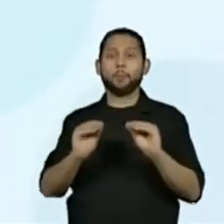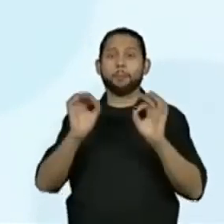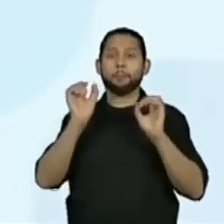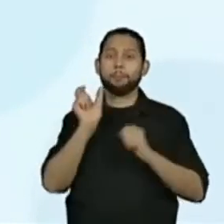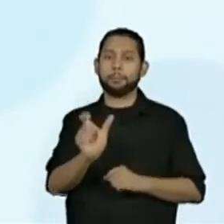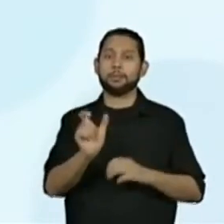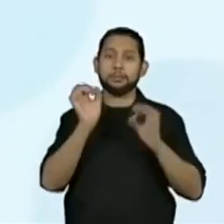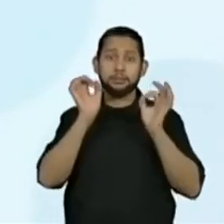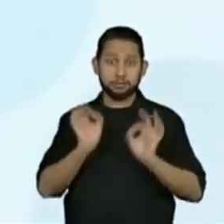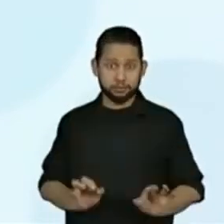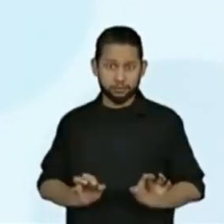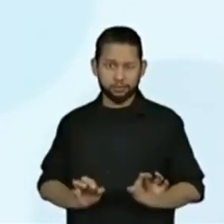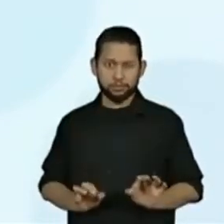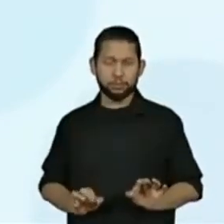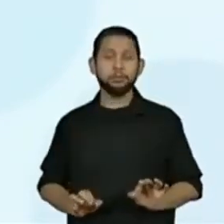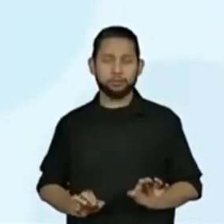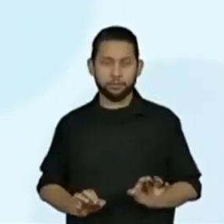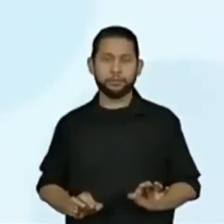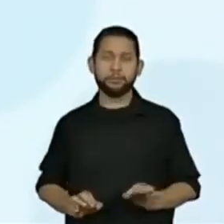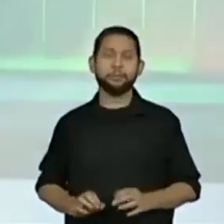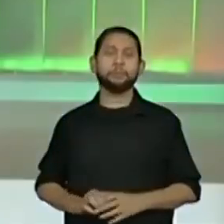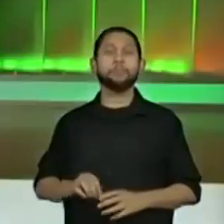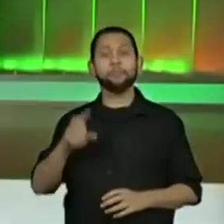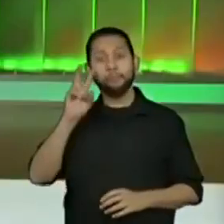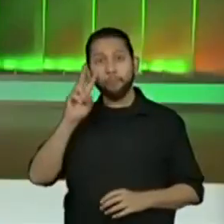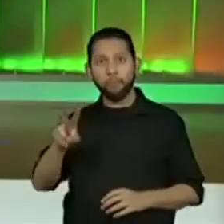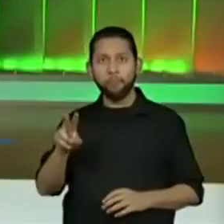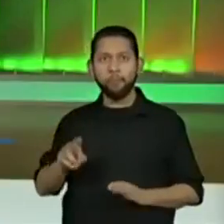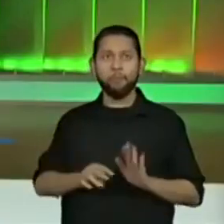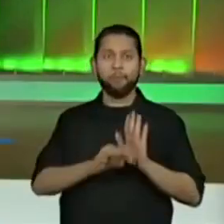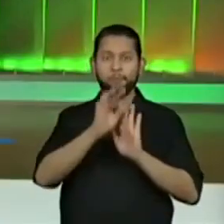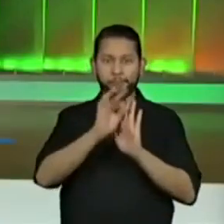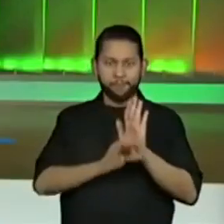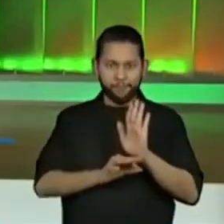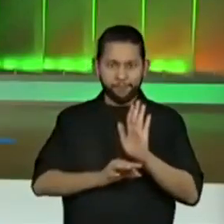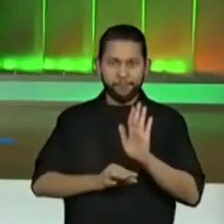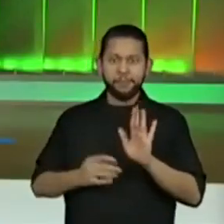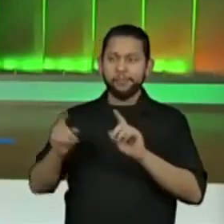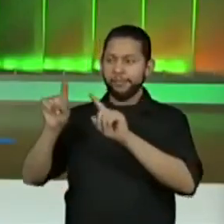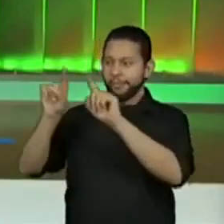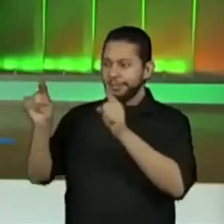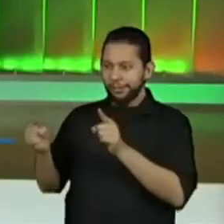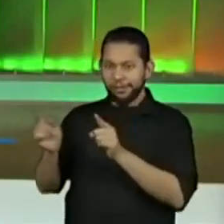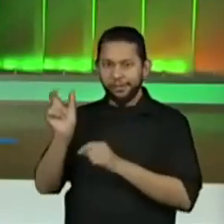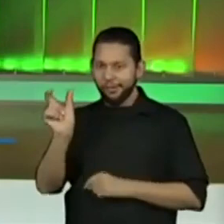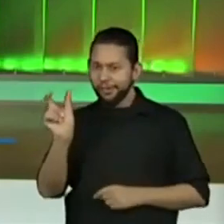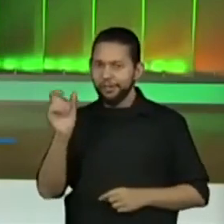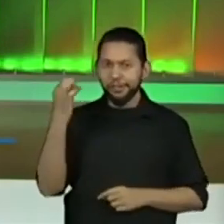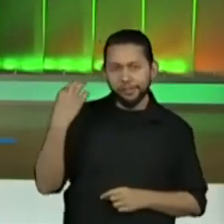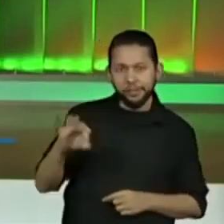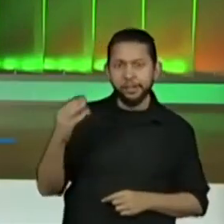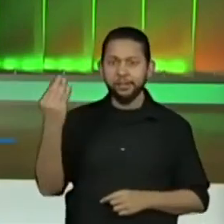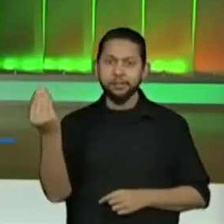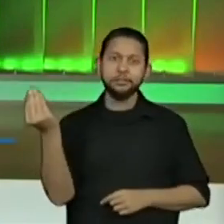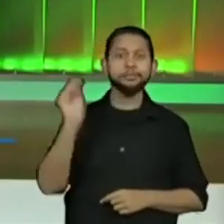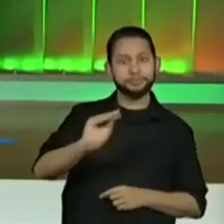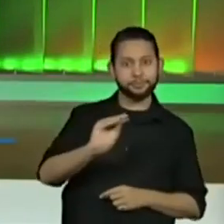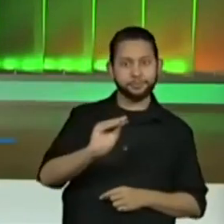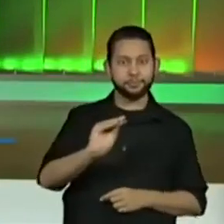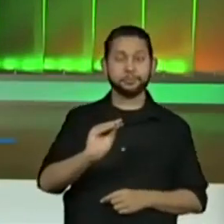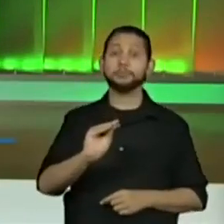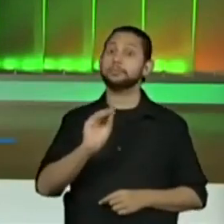entre parênteses. Então, olha só, são pequenos trechos, entendeu? Que a professora